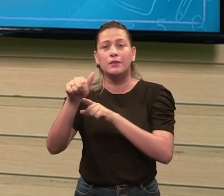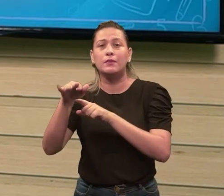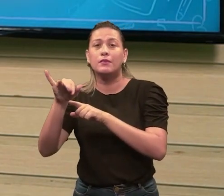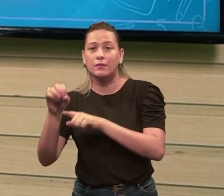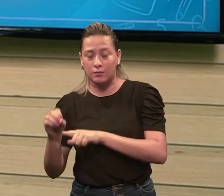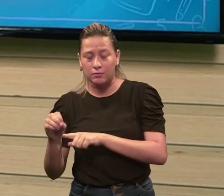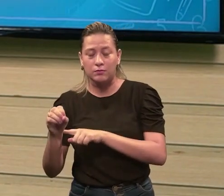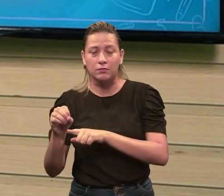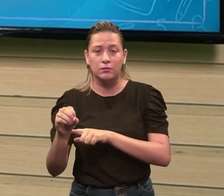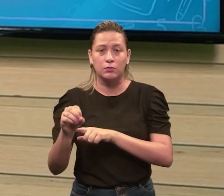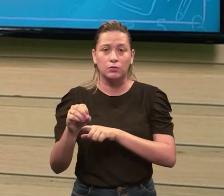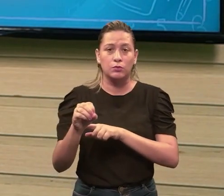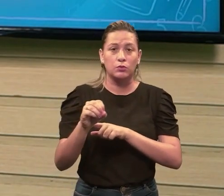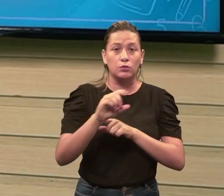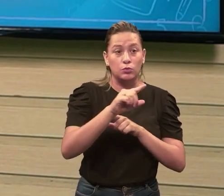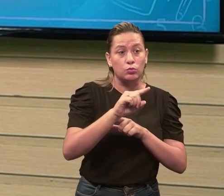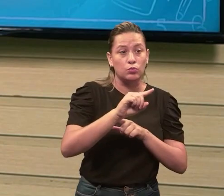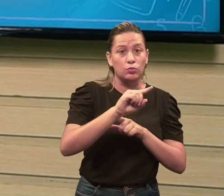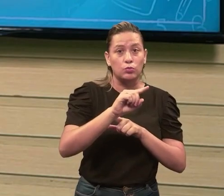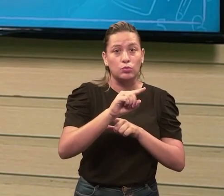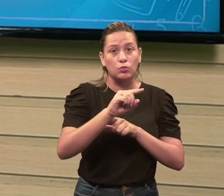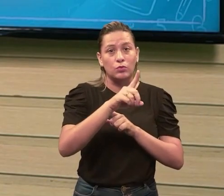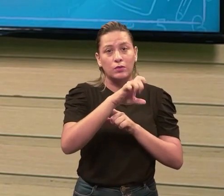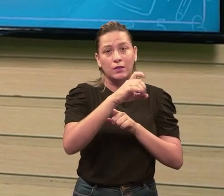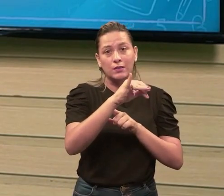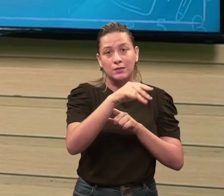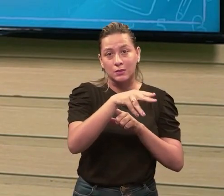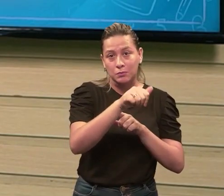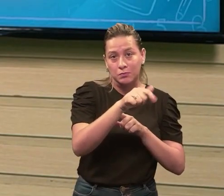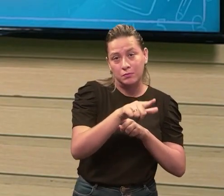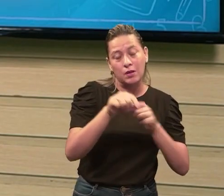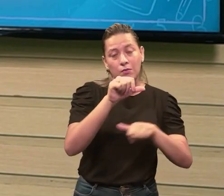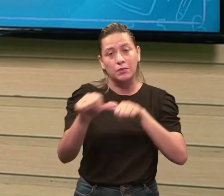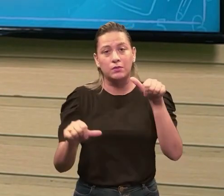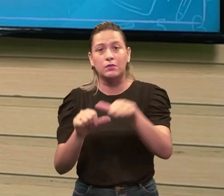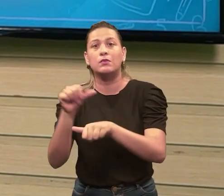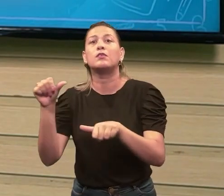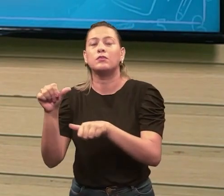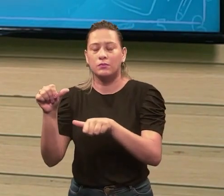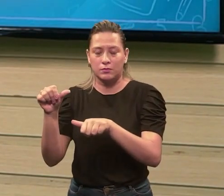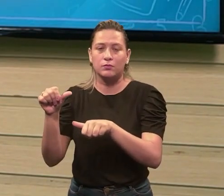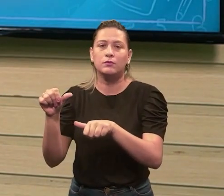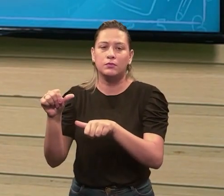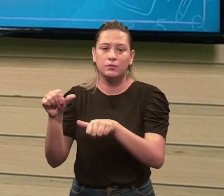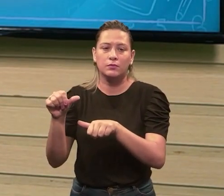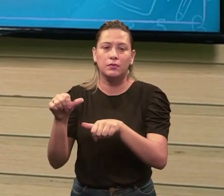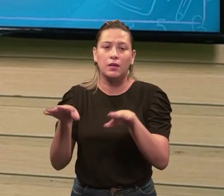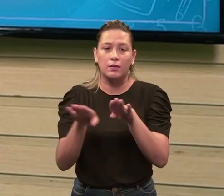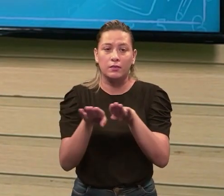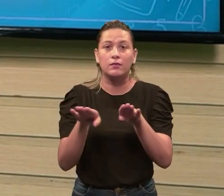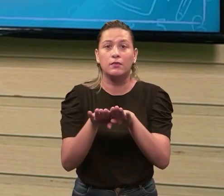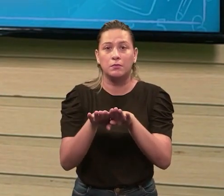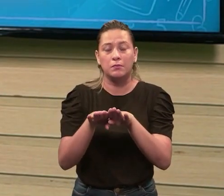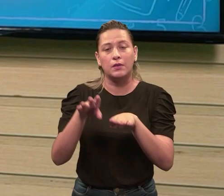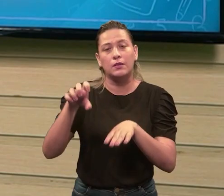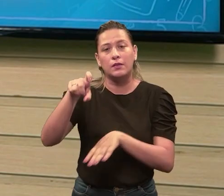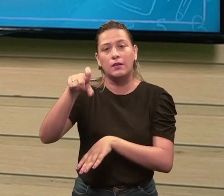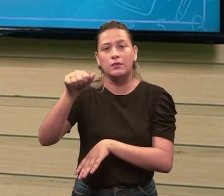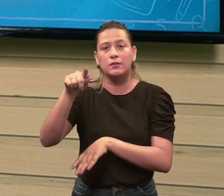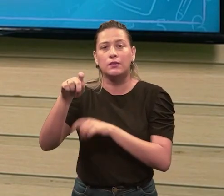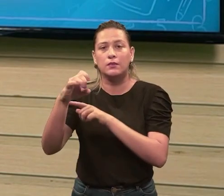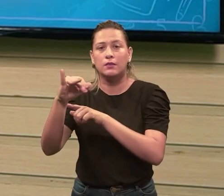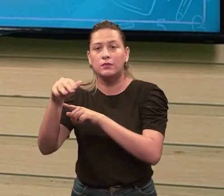sistema decimal para o binário e vice-versa. E também conhecer um pouquinho do sistema hexadecimal,